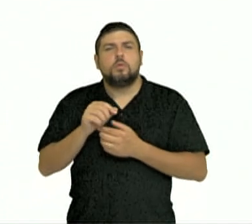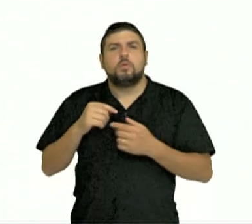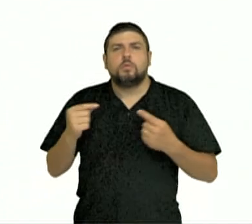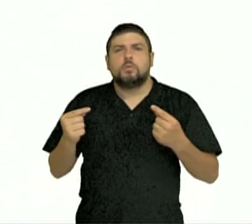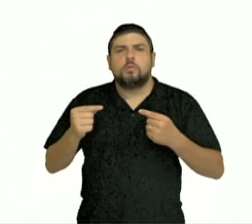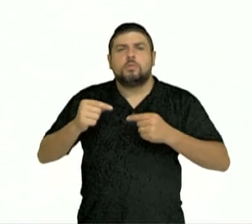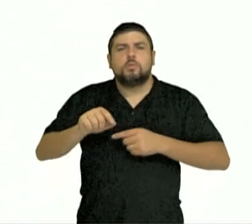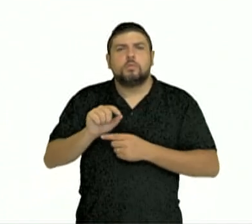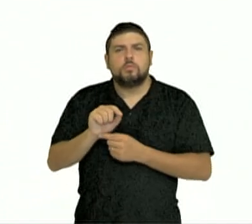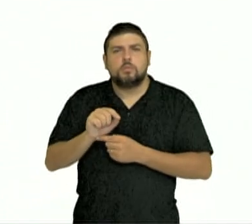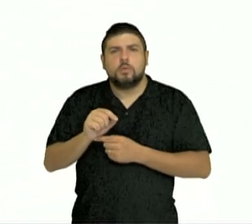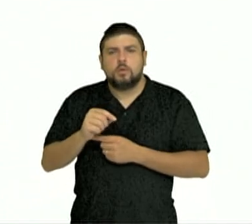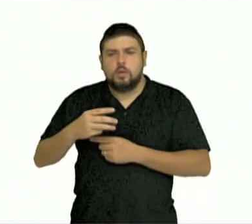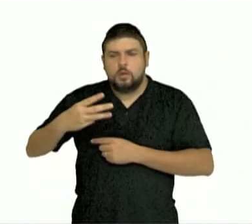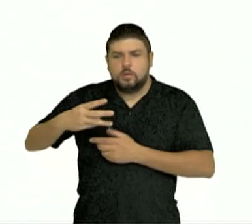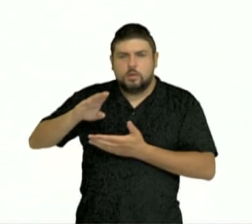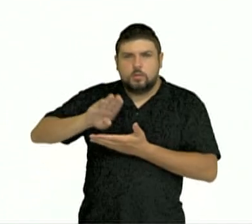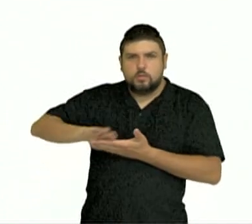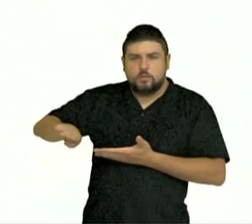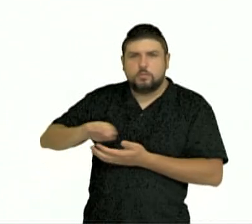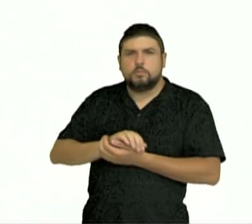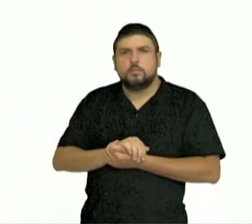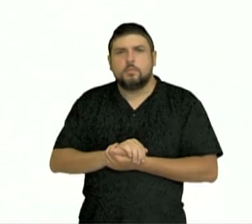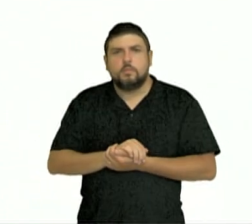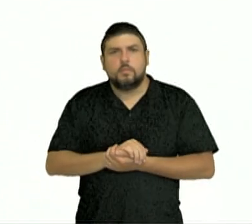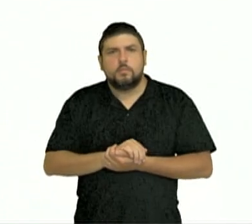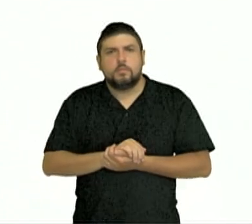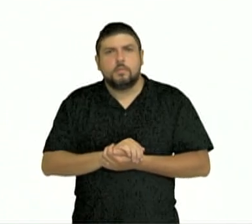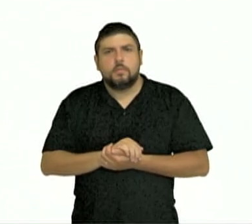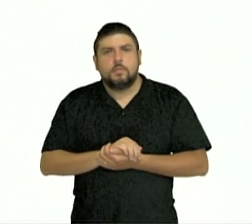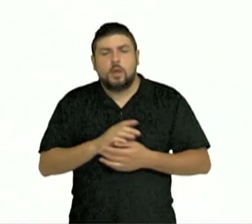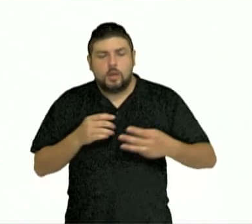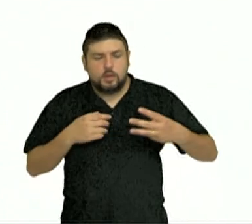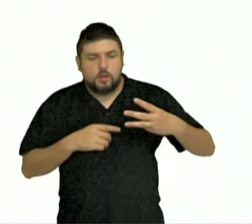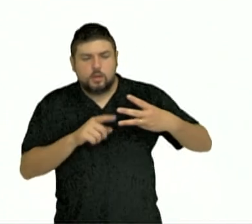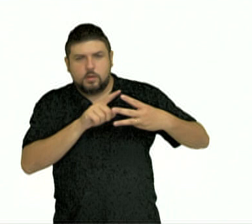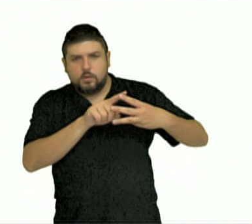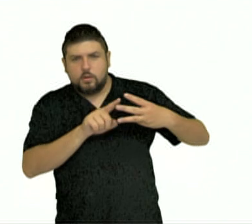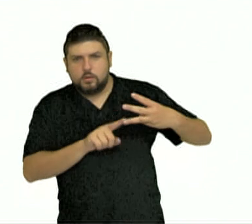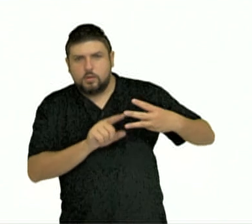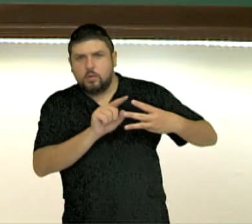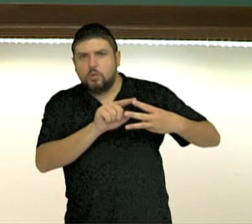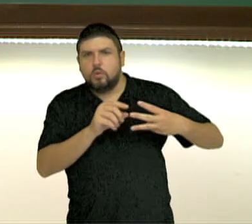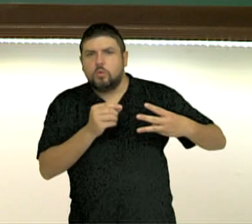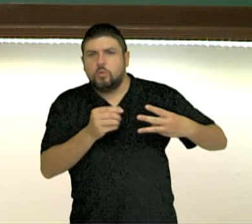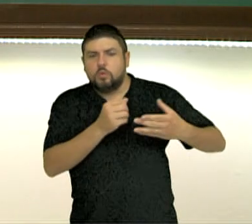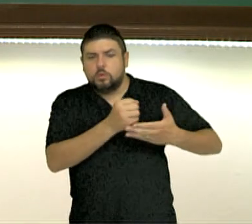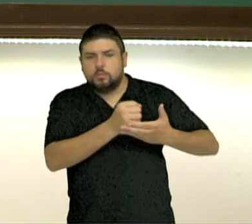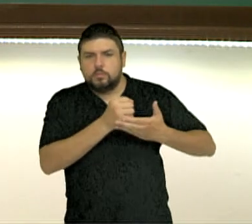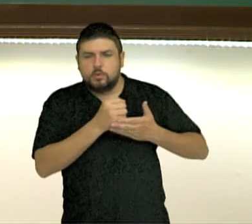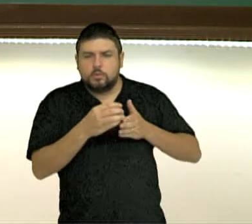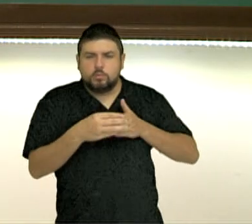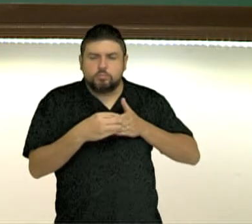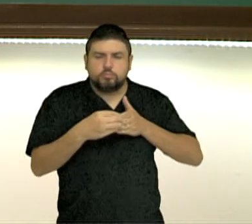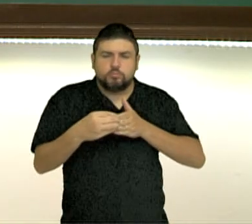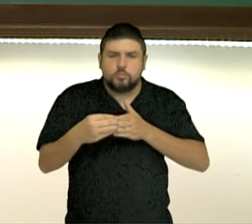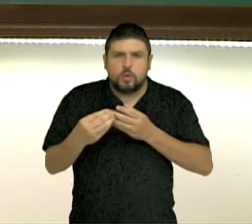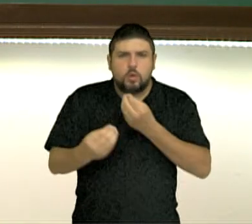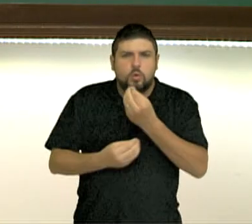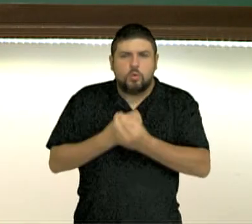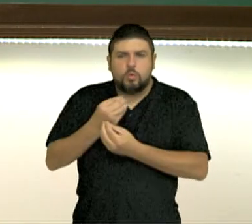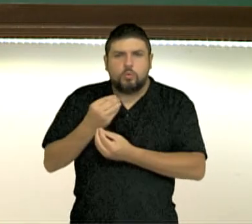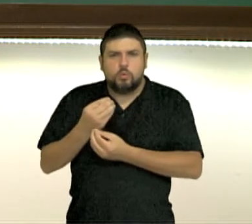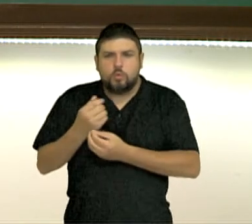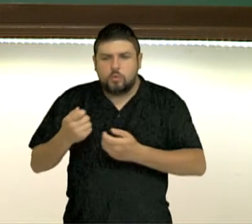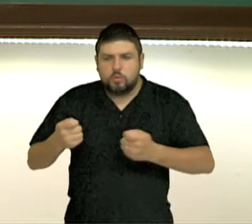princípio do terceiro excluído. Esses três princípios norteiam a nossa relação com o conhecimento, fazendo com